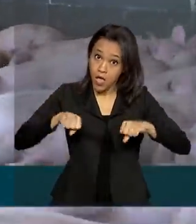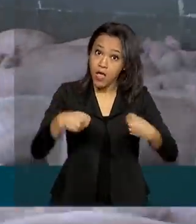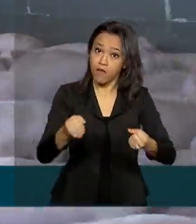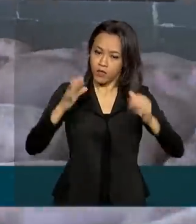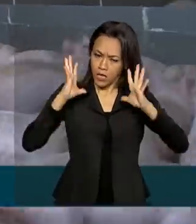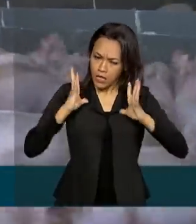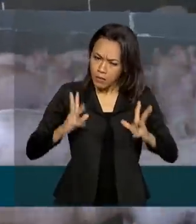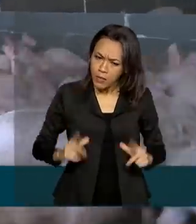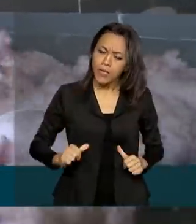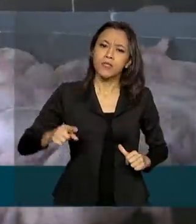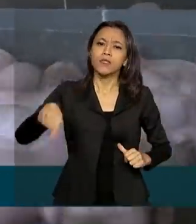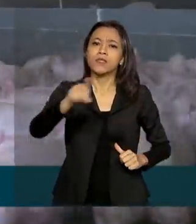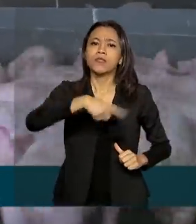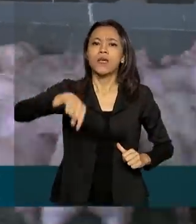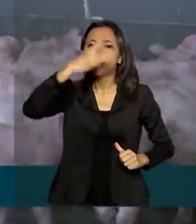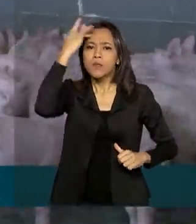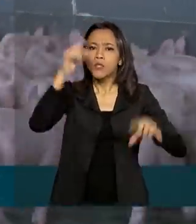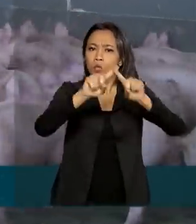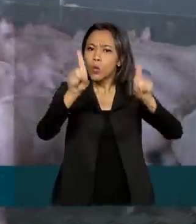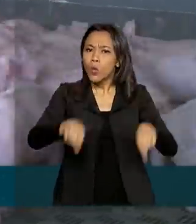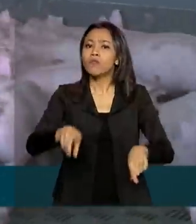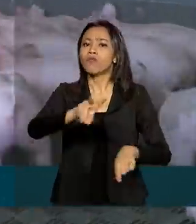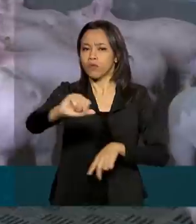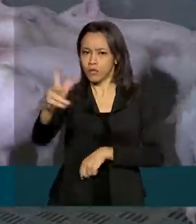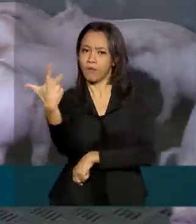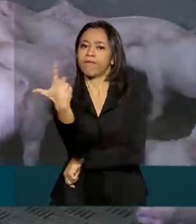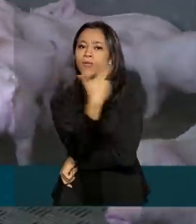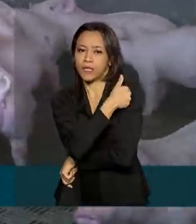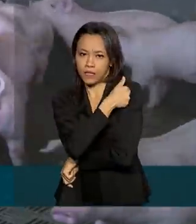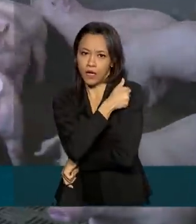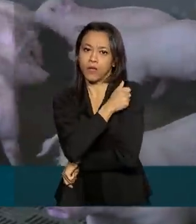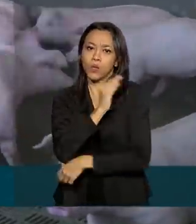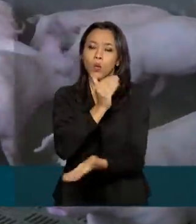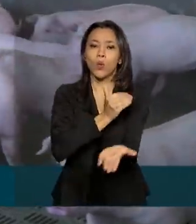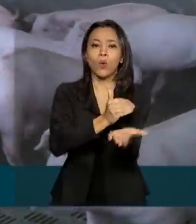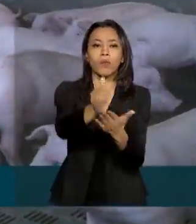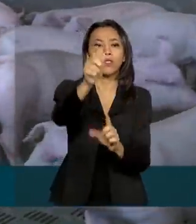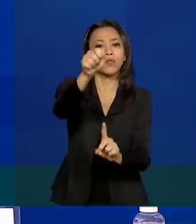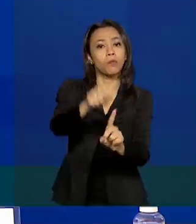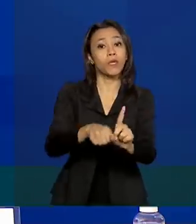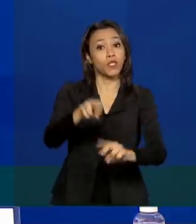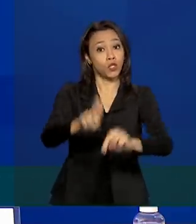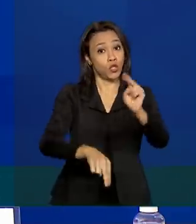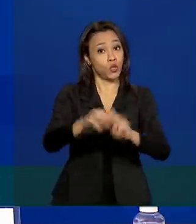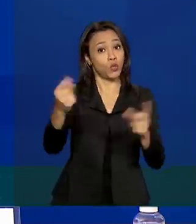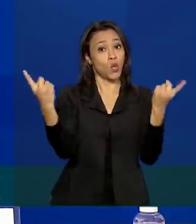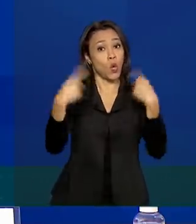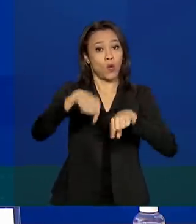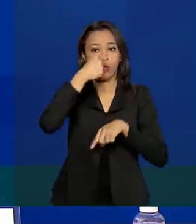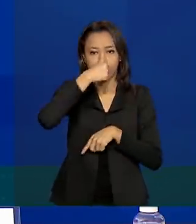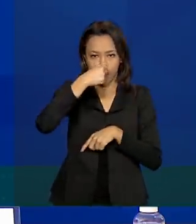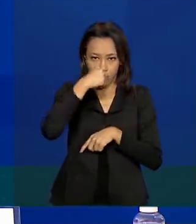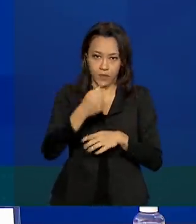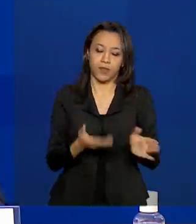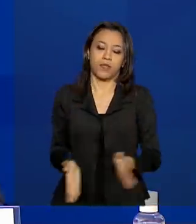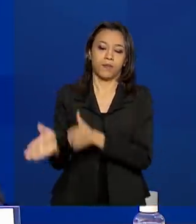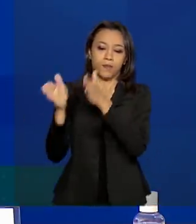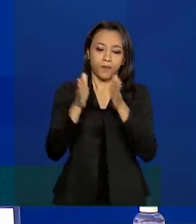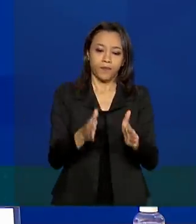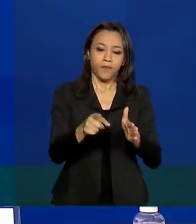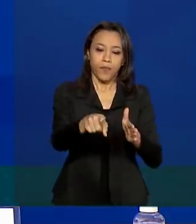funcionários dos estabelecimentos serão vacinados a partir de junho contra a gripe. Nós tivemos, num primeiro momento,